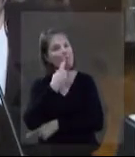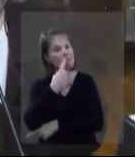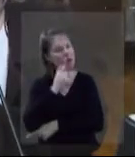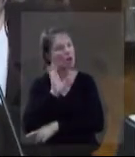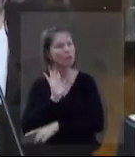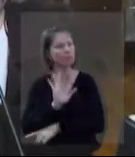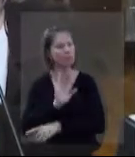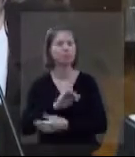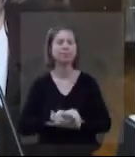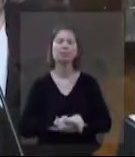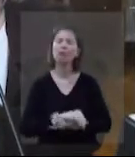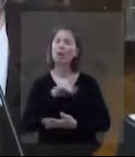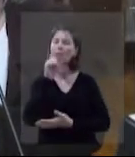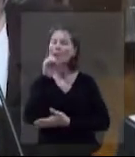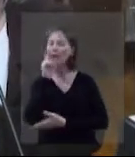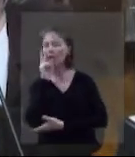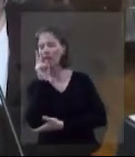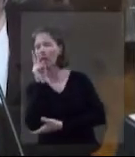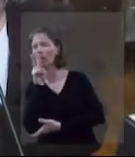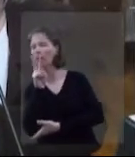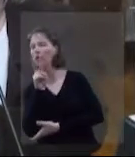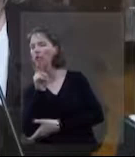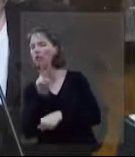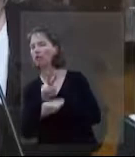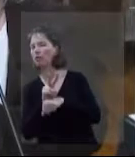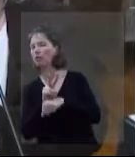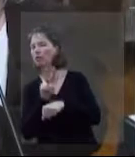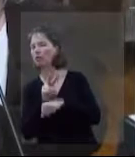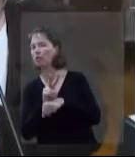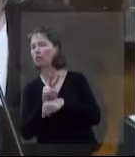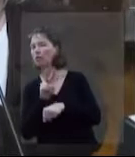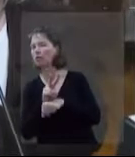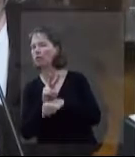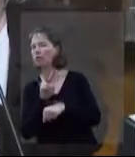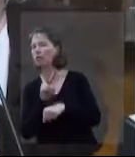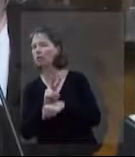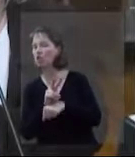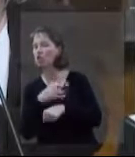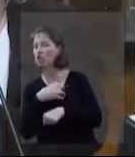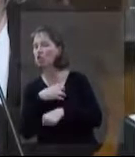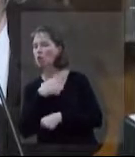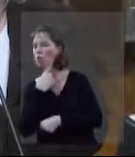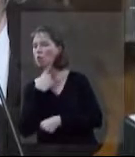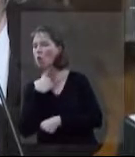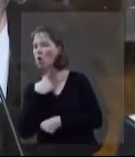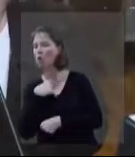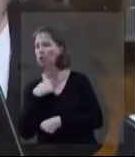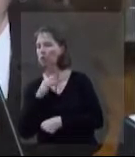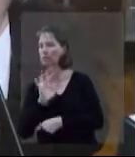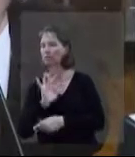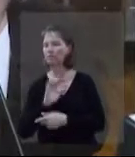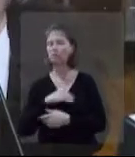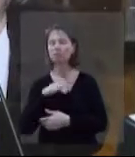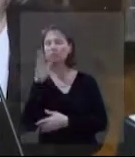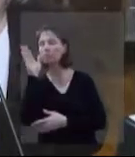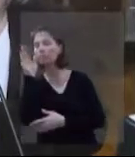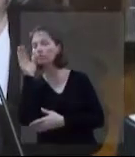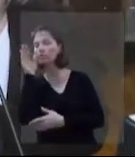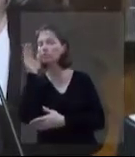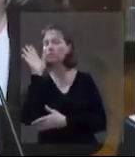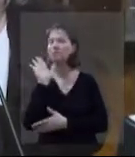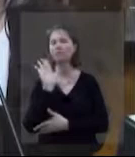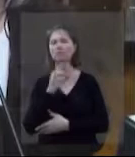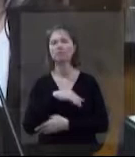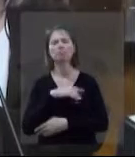passar do ponto que a minha mãe acha. Então ela fica de olho no churrasco, pra não comer carne mal passada e nem mal passada. Então ela fica ali perto da